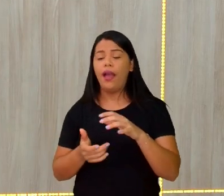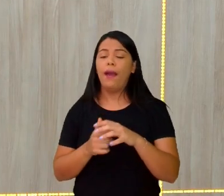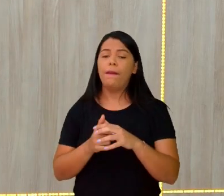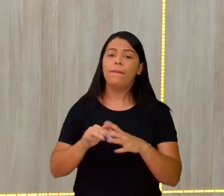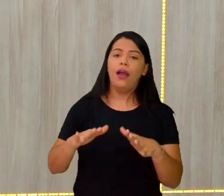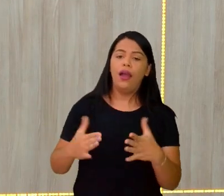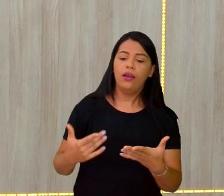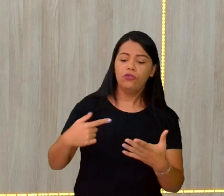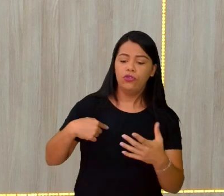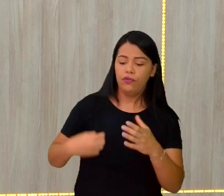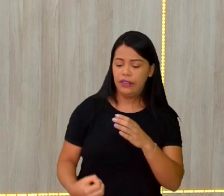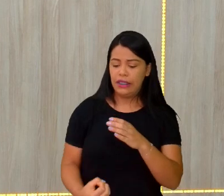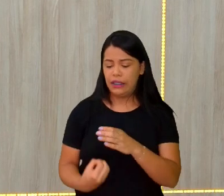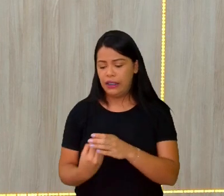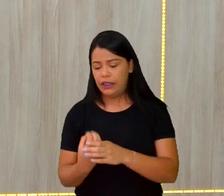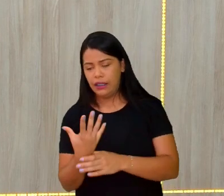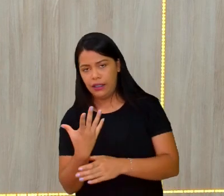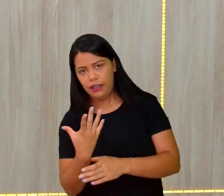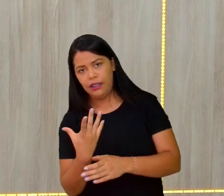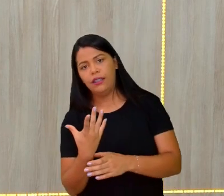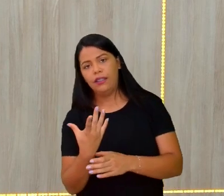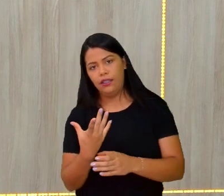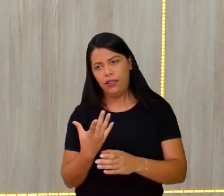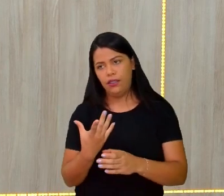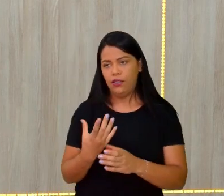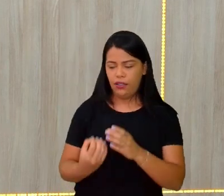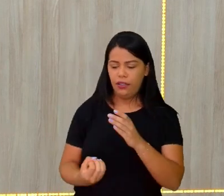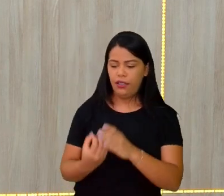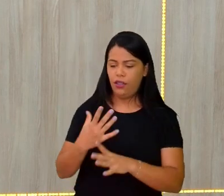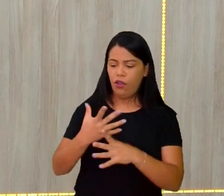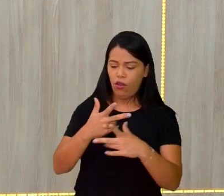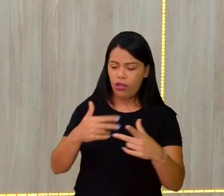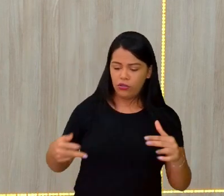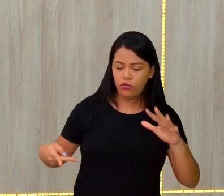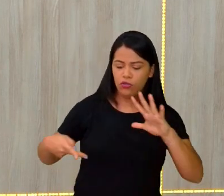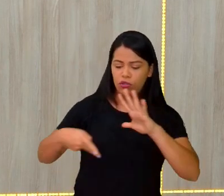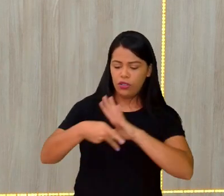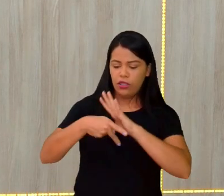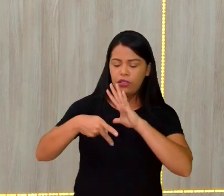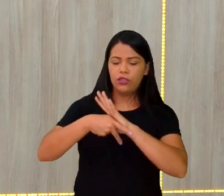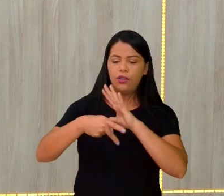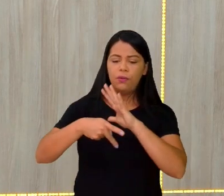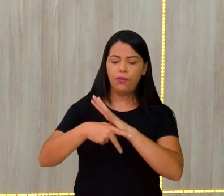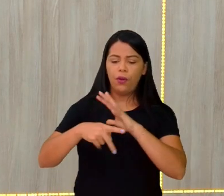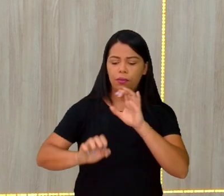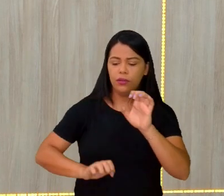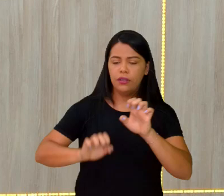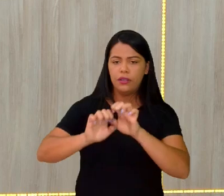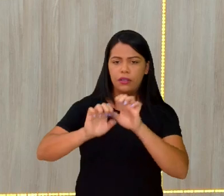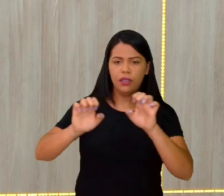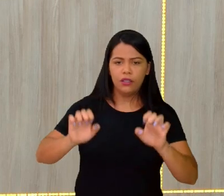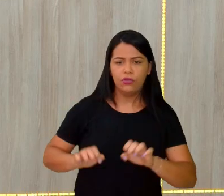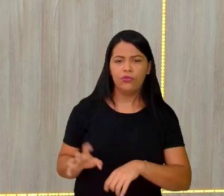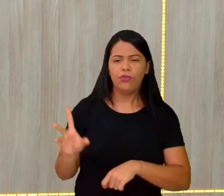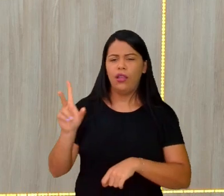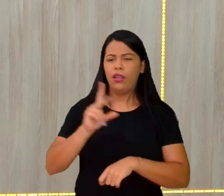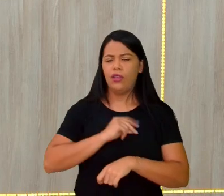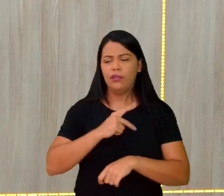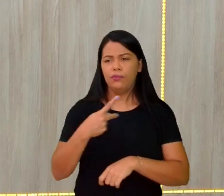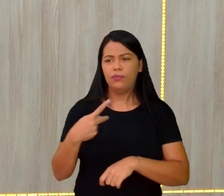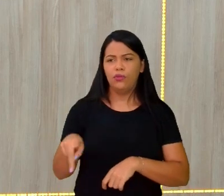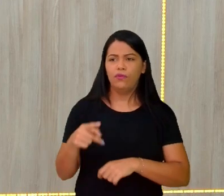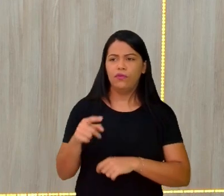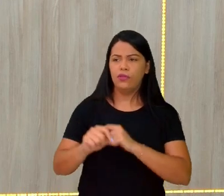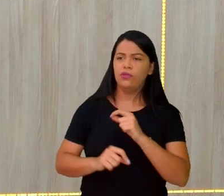proporcionou as formações dessas estruturas. Eita, professor! Que